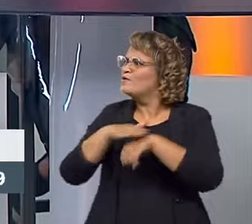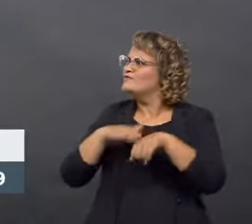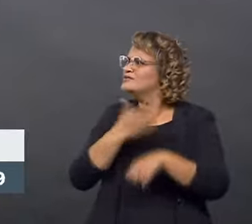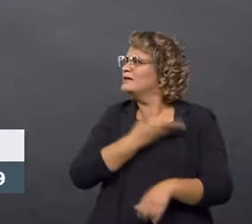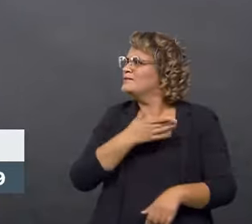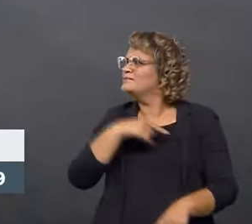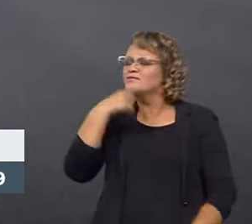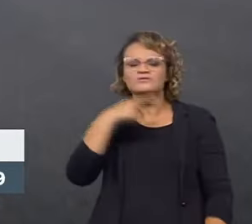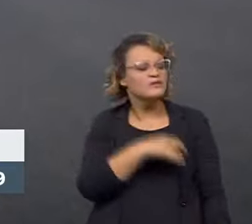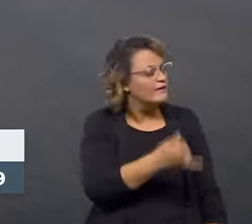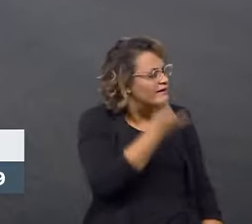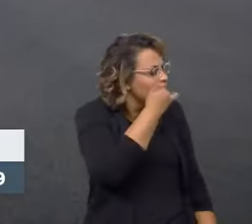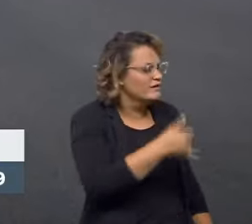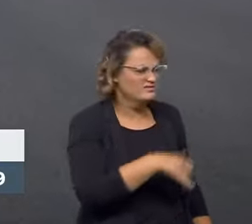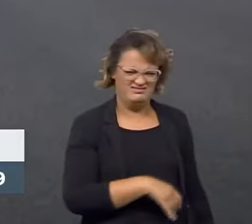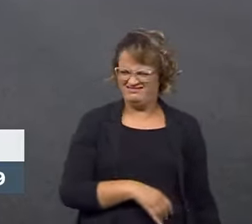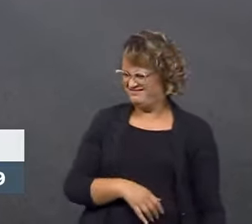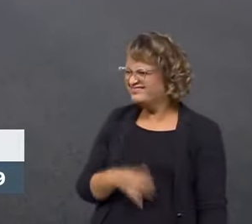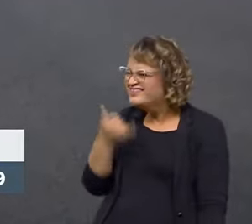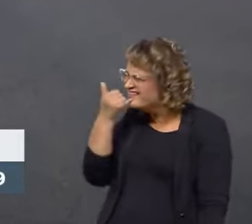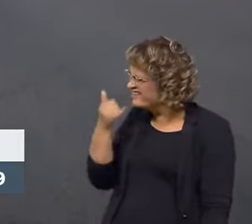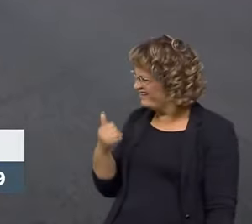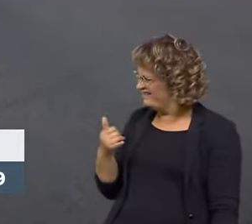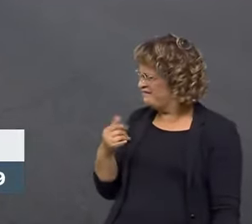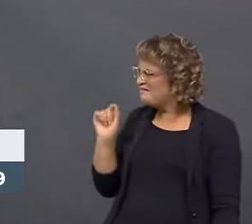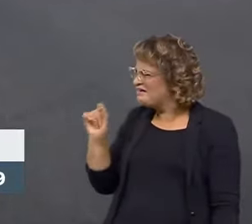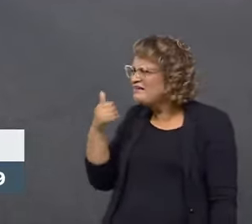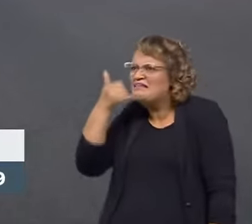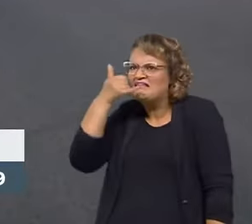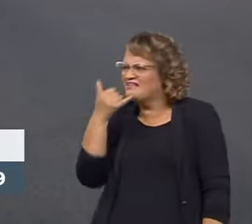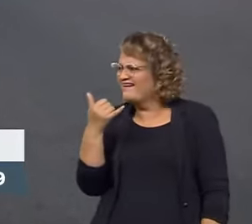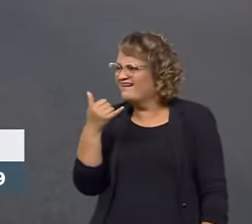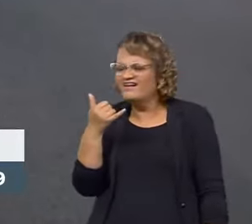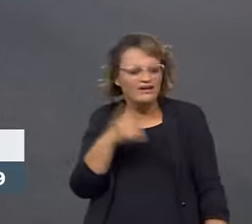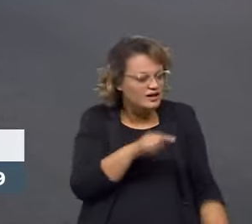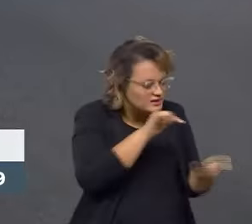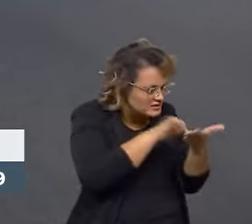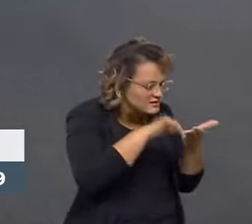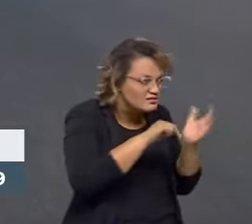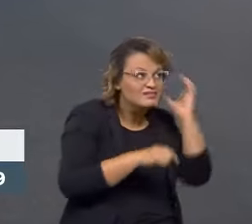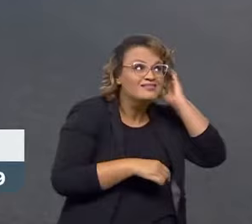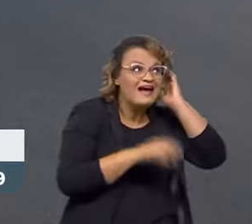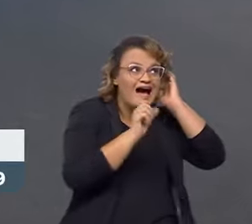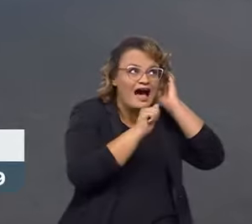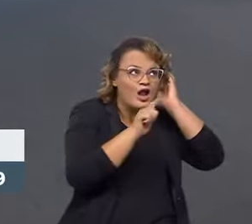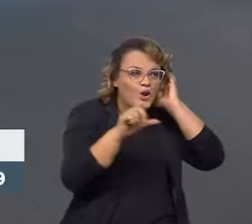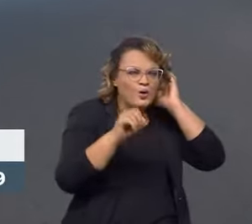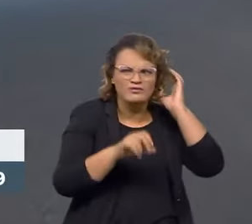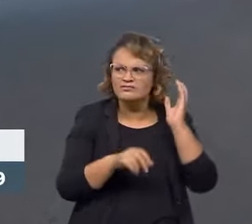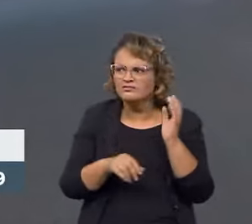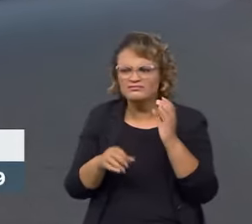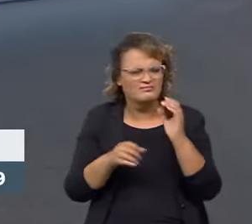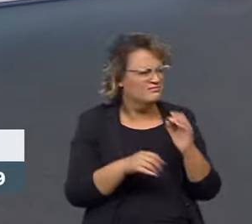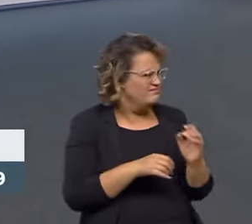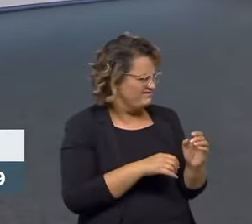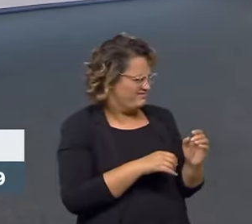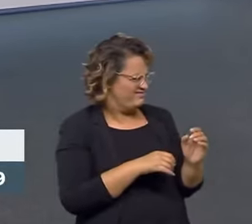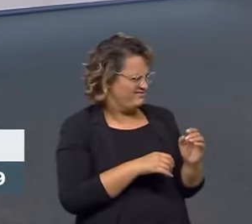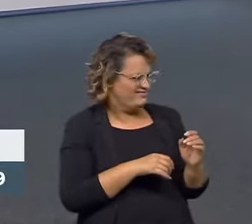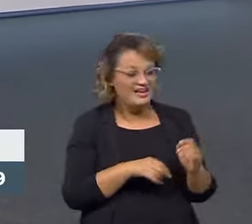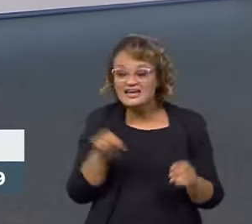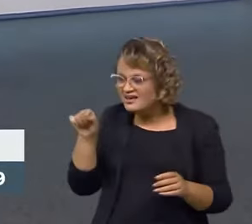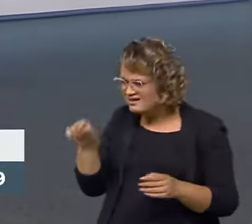dela. falei, liga para ela. Ela, como assim ligar? Liga. É só que eu entendi como passar a mensagem. falei, não, isso é um